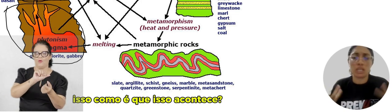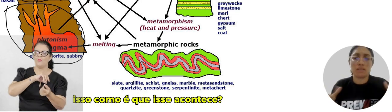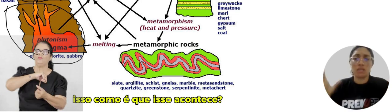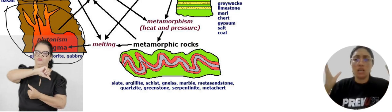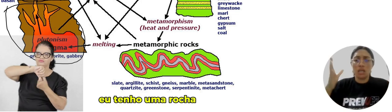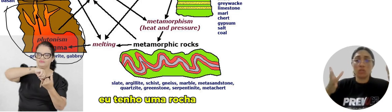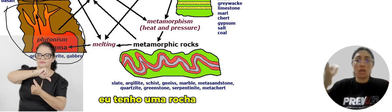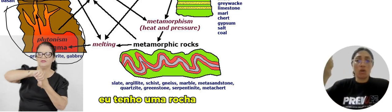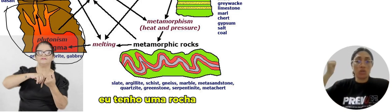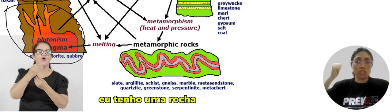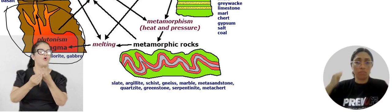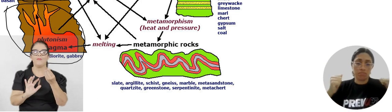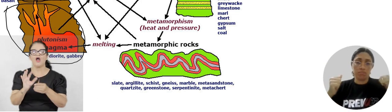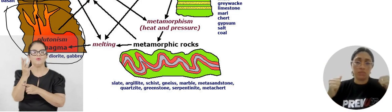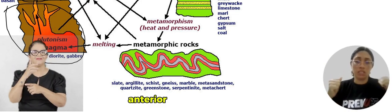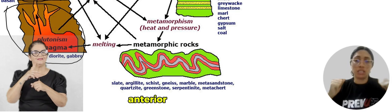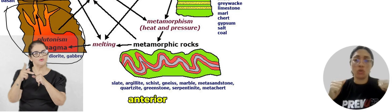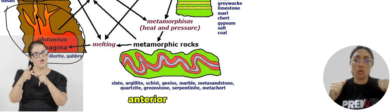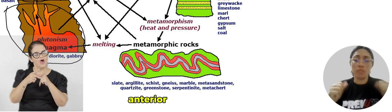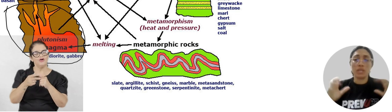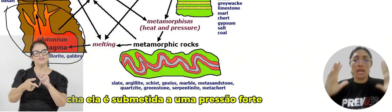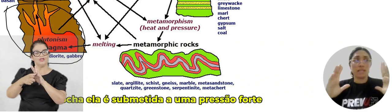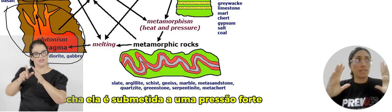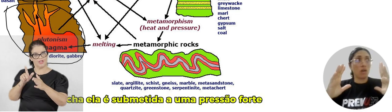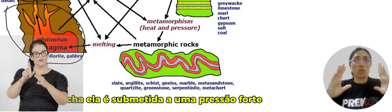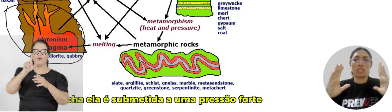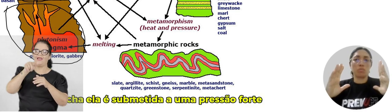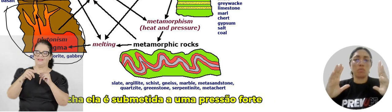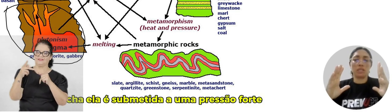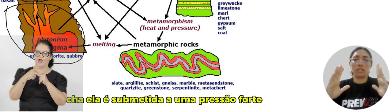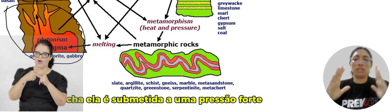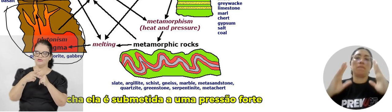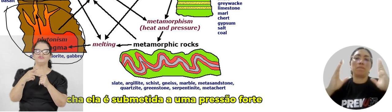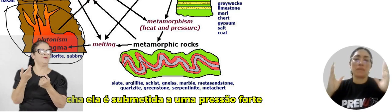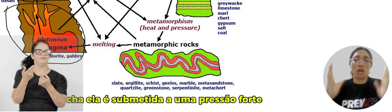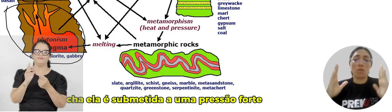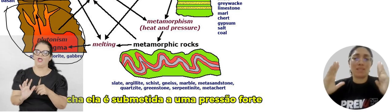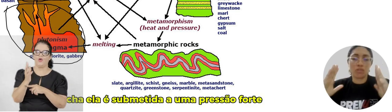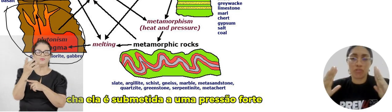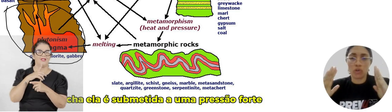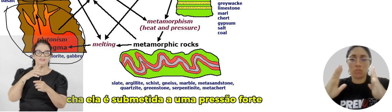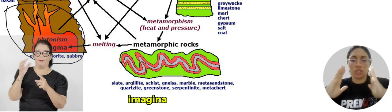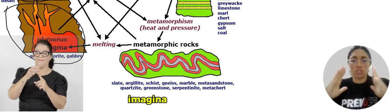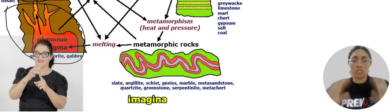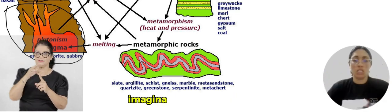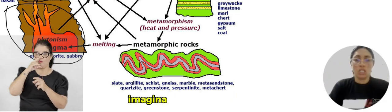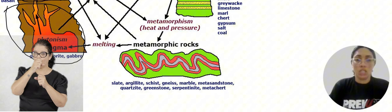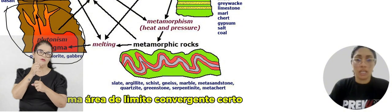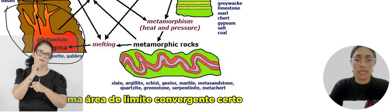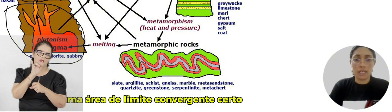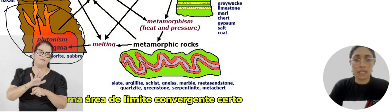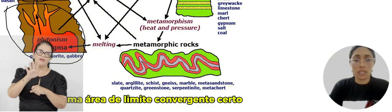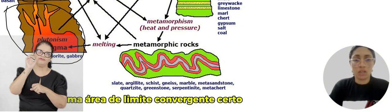é isso acontece? Eu tenho uma rocha anterior, essa rocha é submetida a uma pressão forte, imagina,